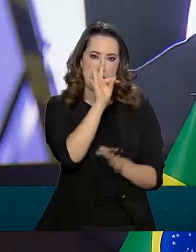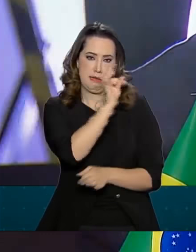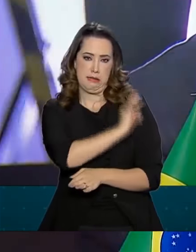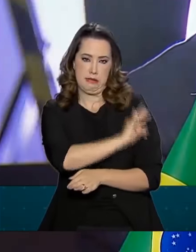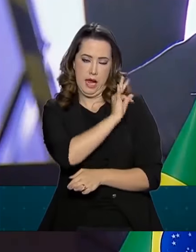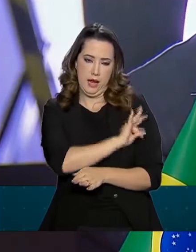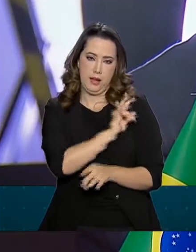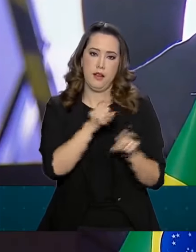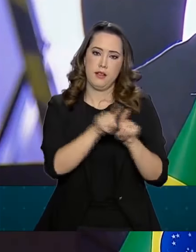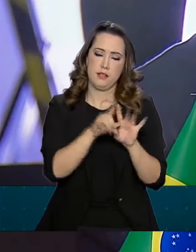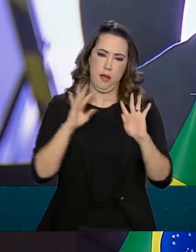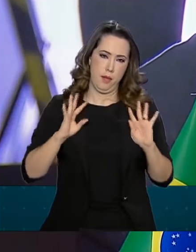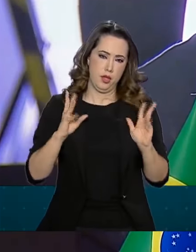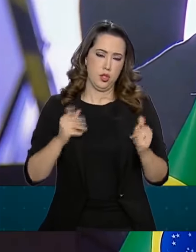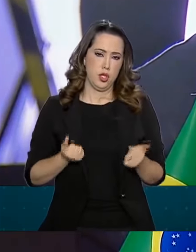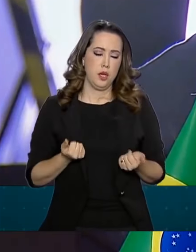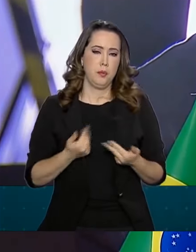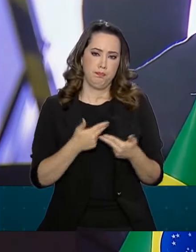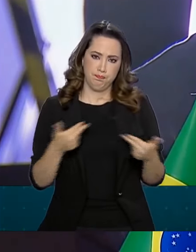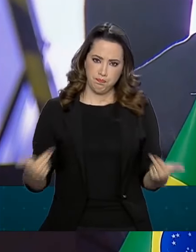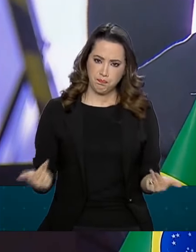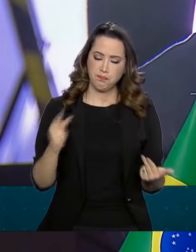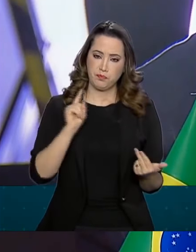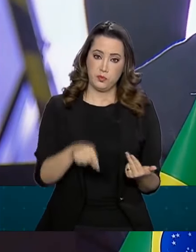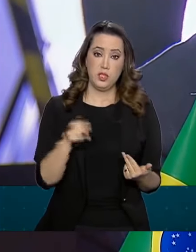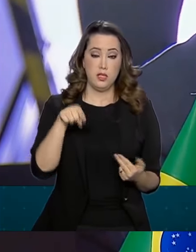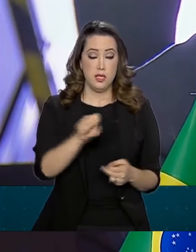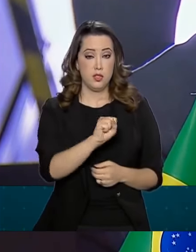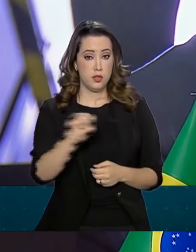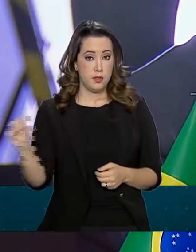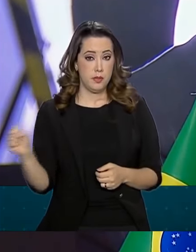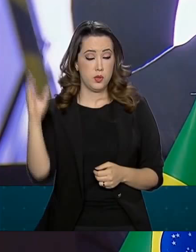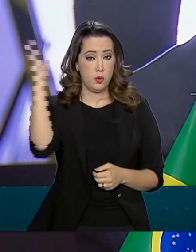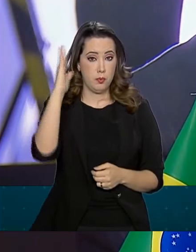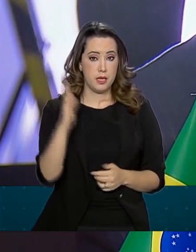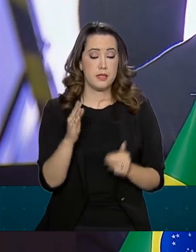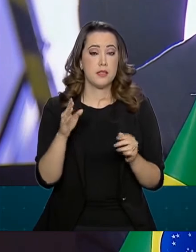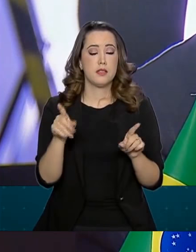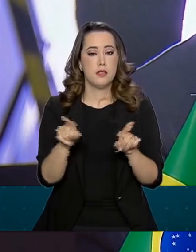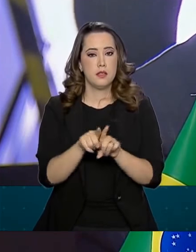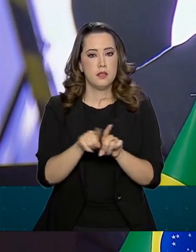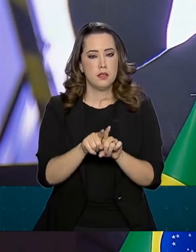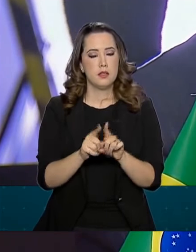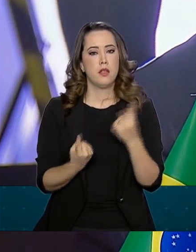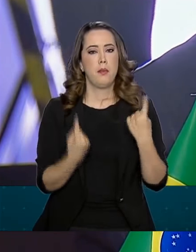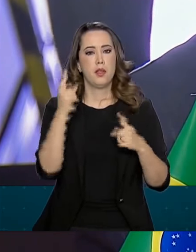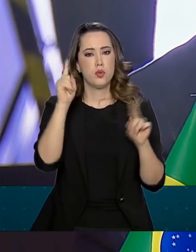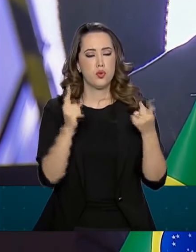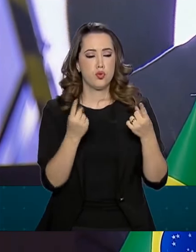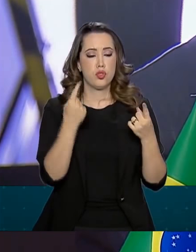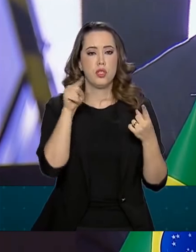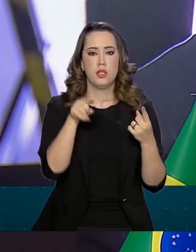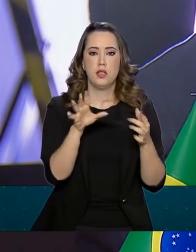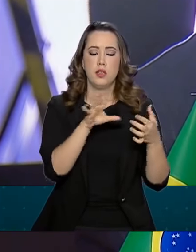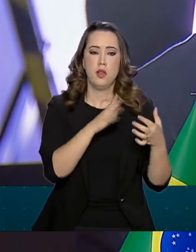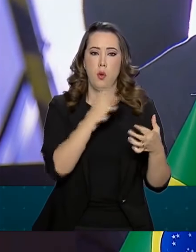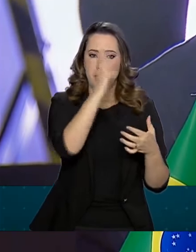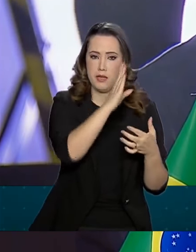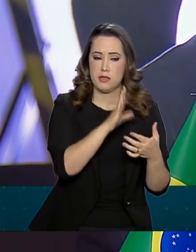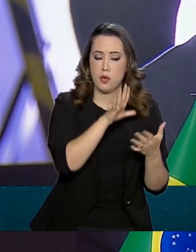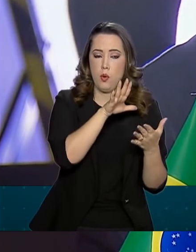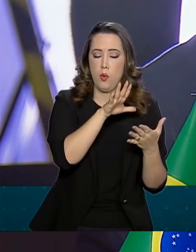Neste semestre, o Brasil e o Chile assumem a presidência do Mercosul e da Aliança do Pacífico, respectivamente.